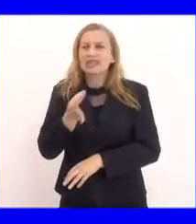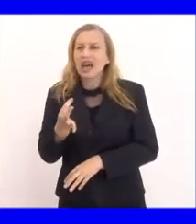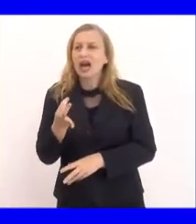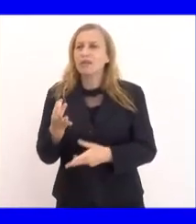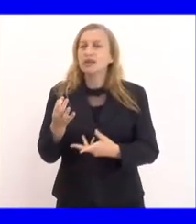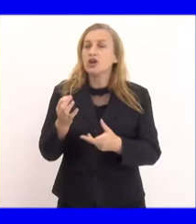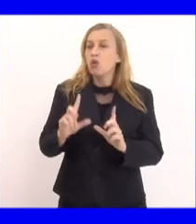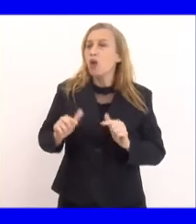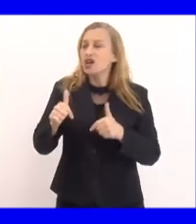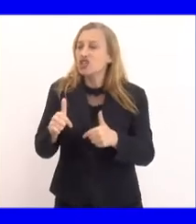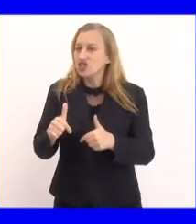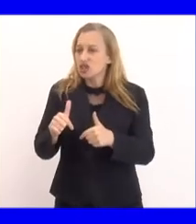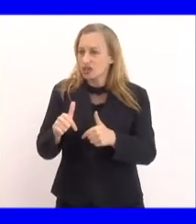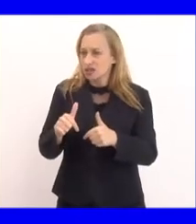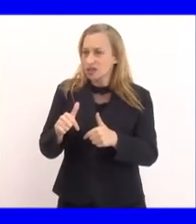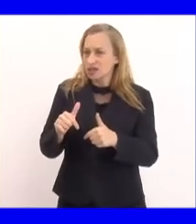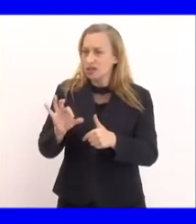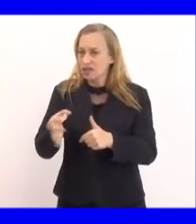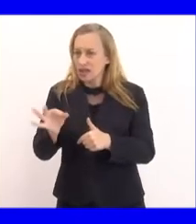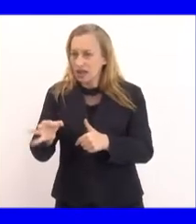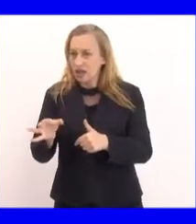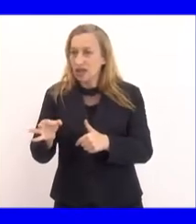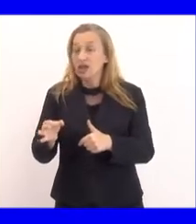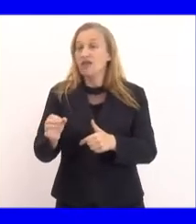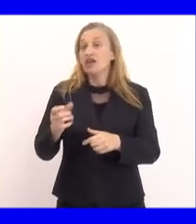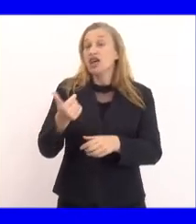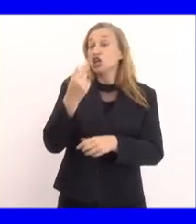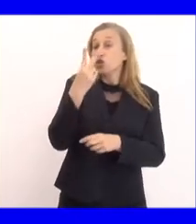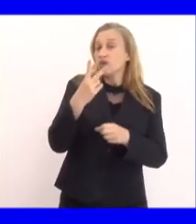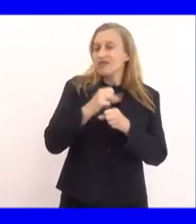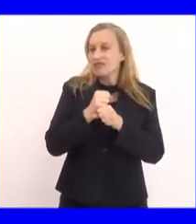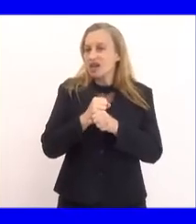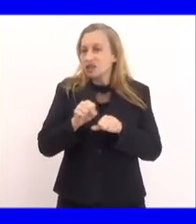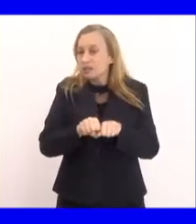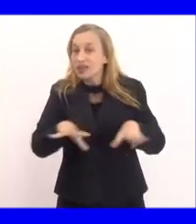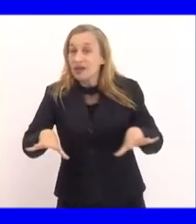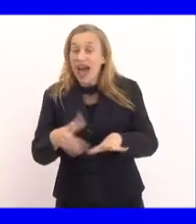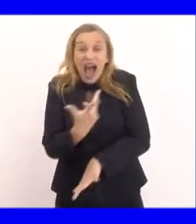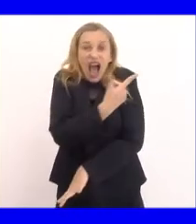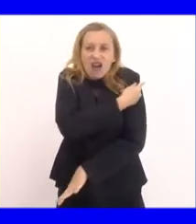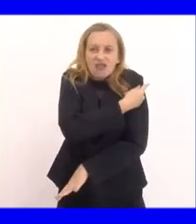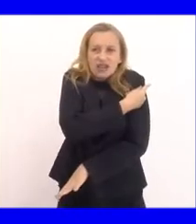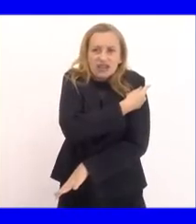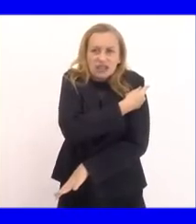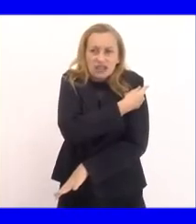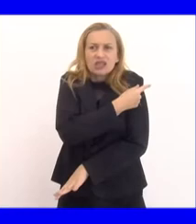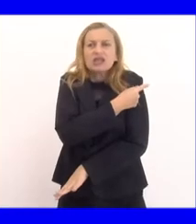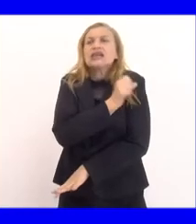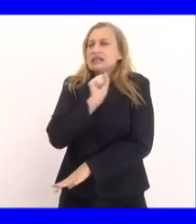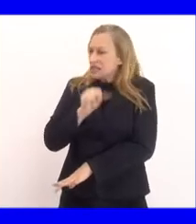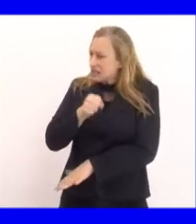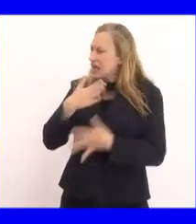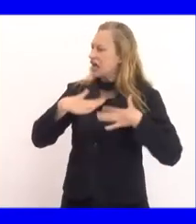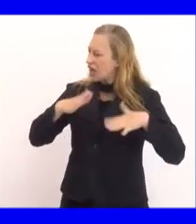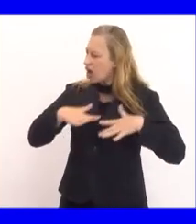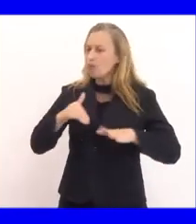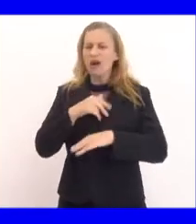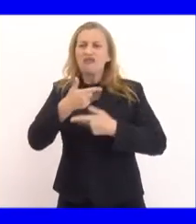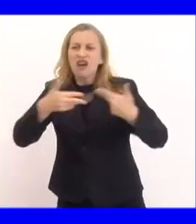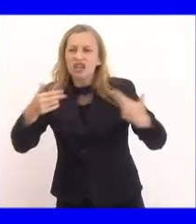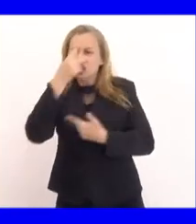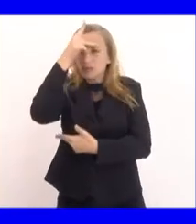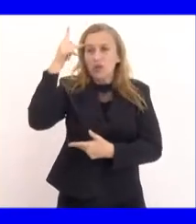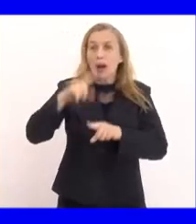se sabe ainda os efeitos a longo prazo, nós vamos completar dois anos de pandemia. A vacina, ela tem trazido, sim, tranquilidade a muitos